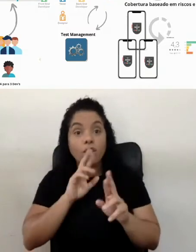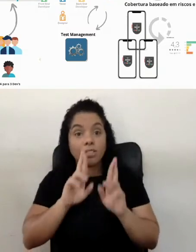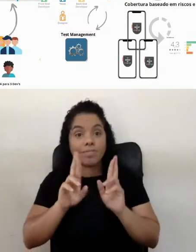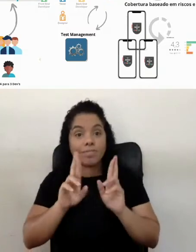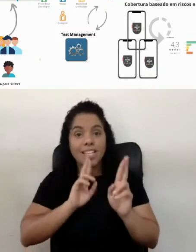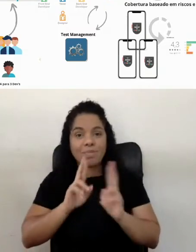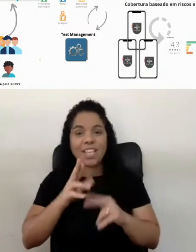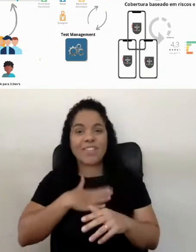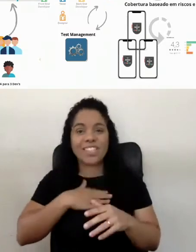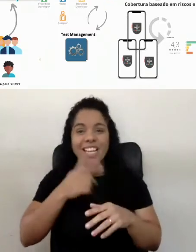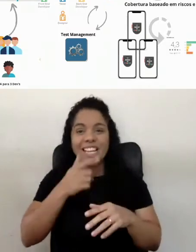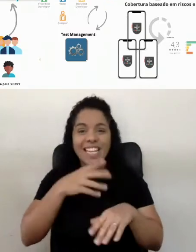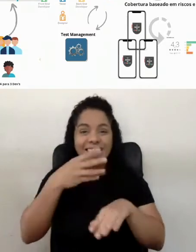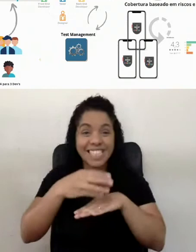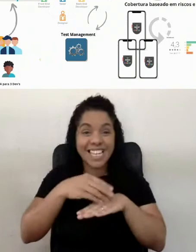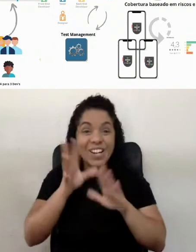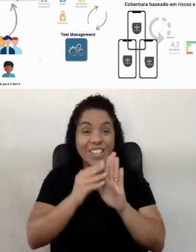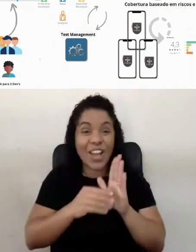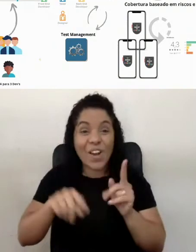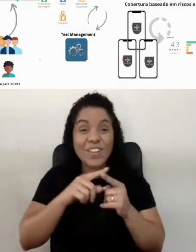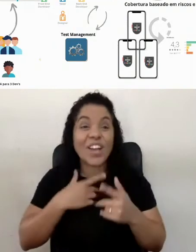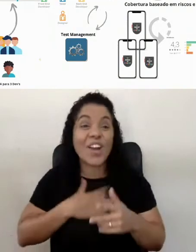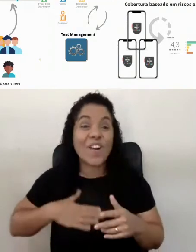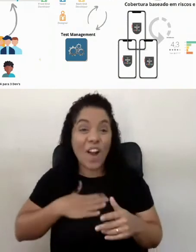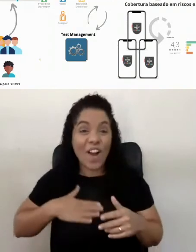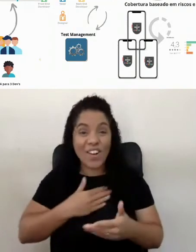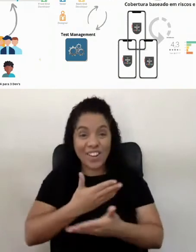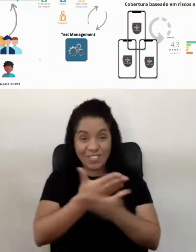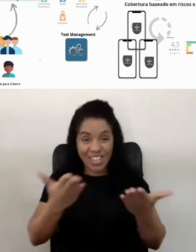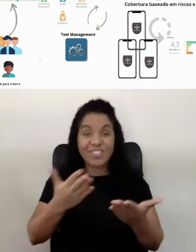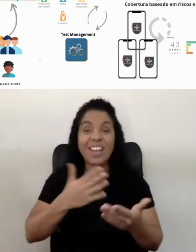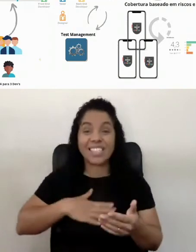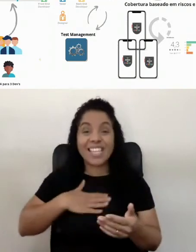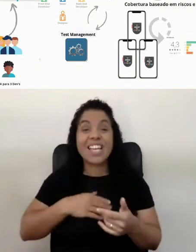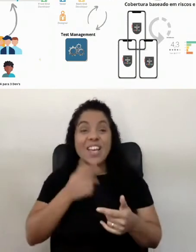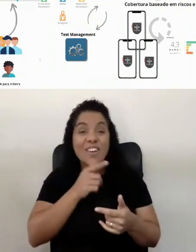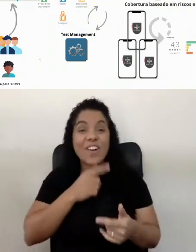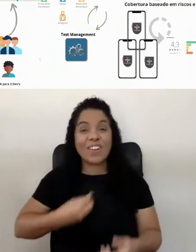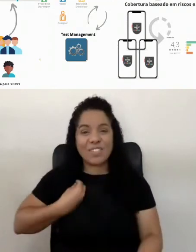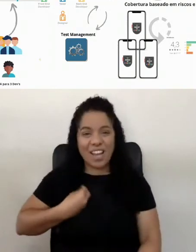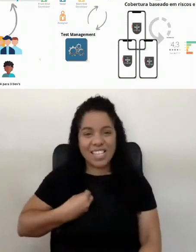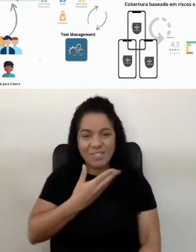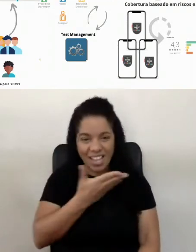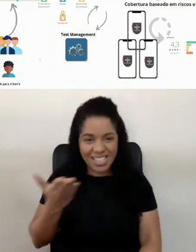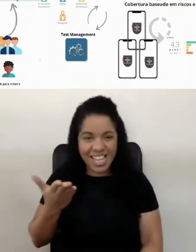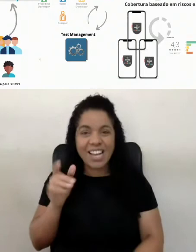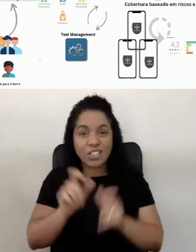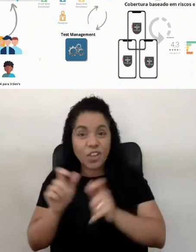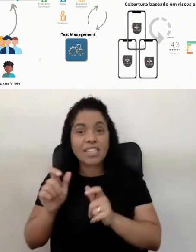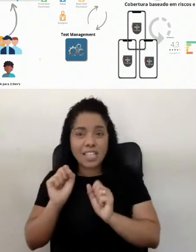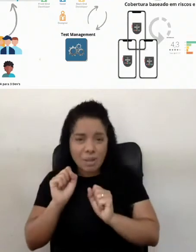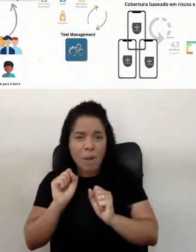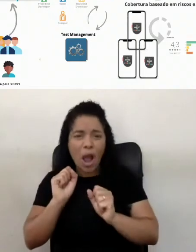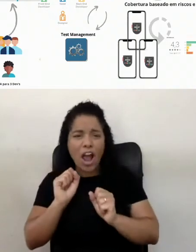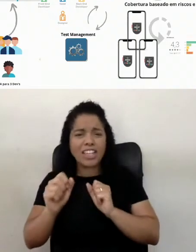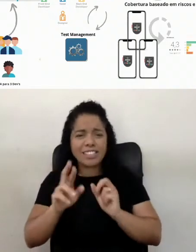aqui de trazer conteúdo, quando eu gosto desse tipo de participação e de engajamento, vamos colaborando aí, que é nessa